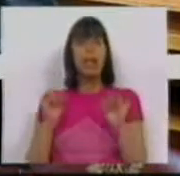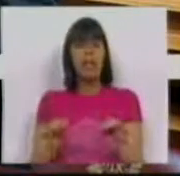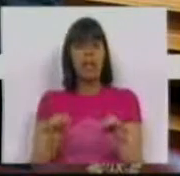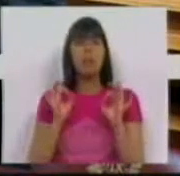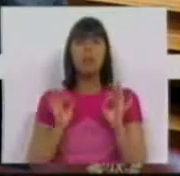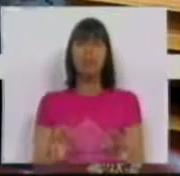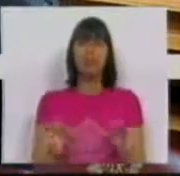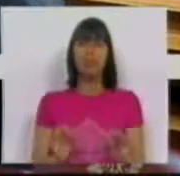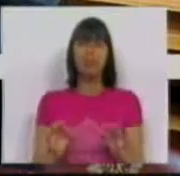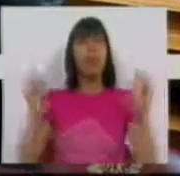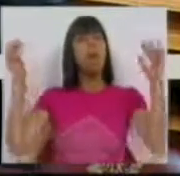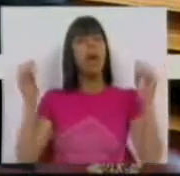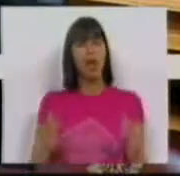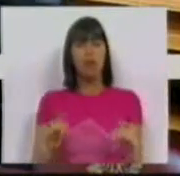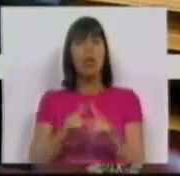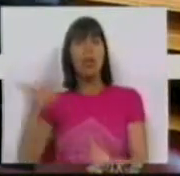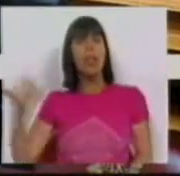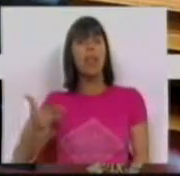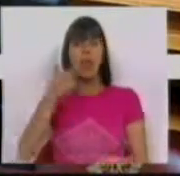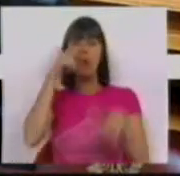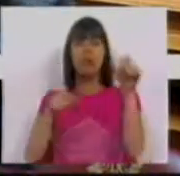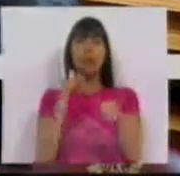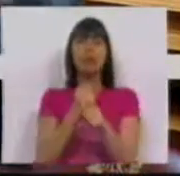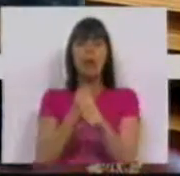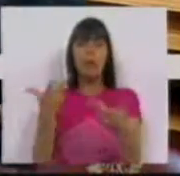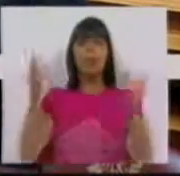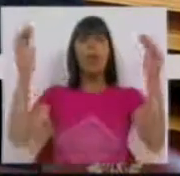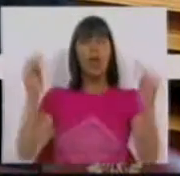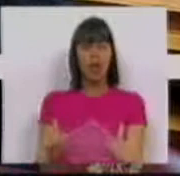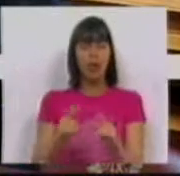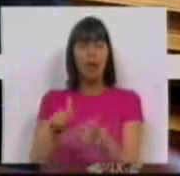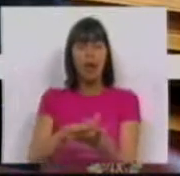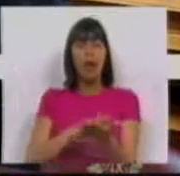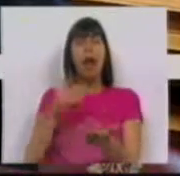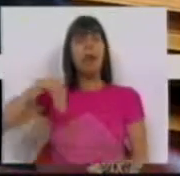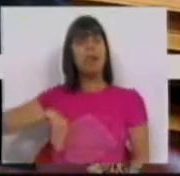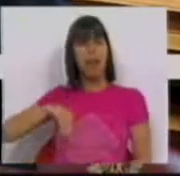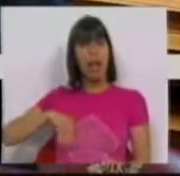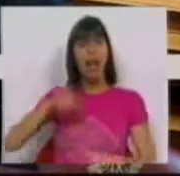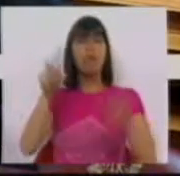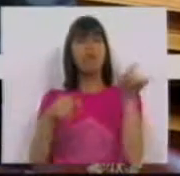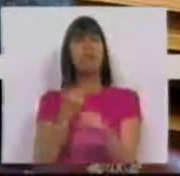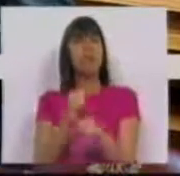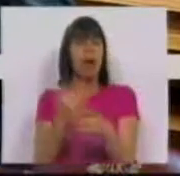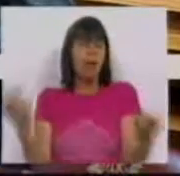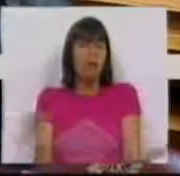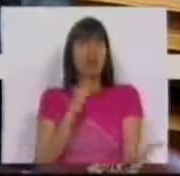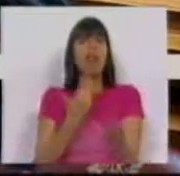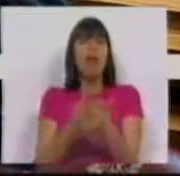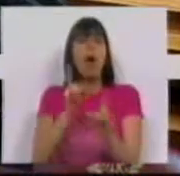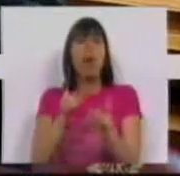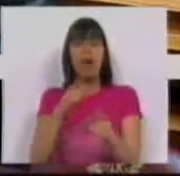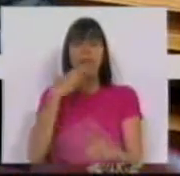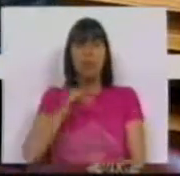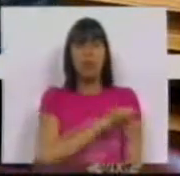visa precisamente reduzir os direitos dos trabalhadores, reduzir a massa salarial dos trabalhadores, levando à